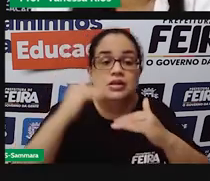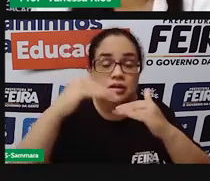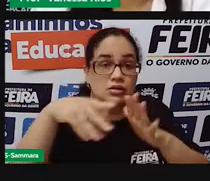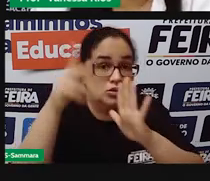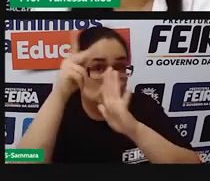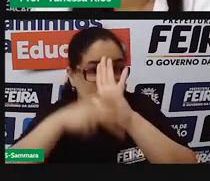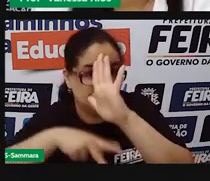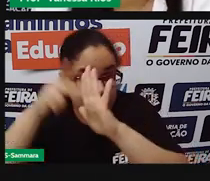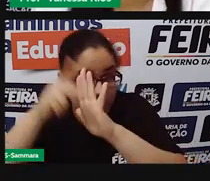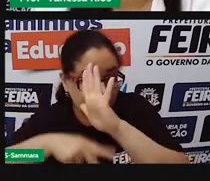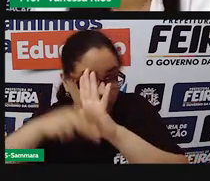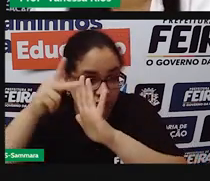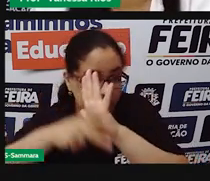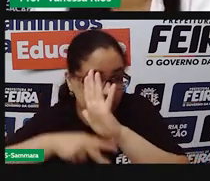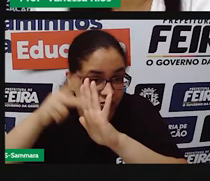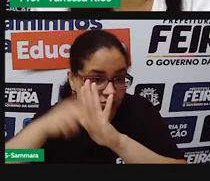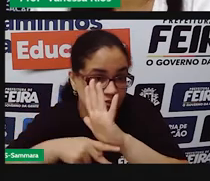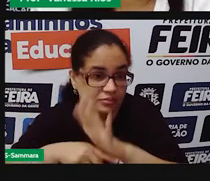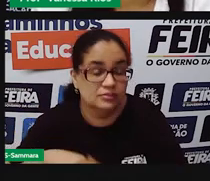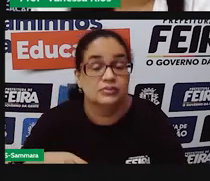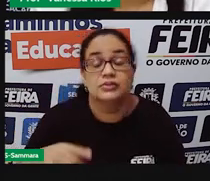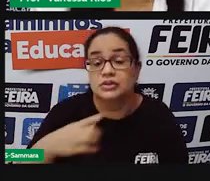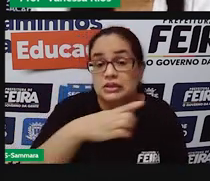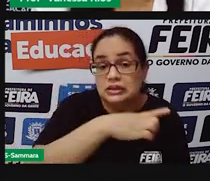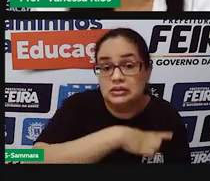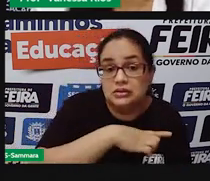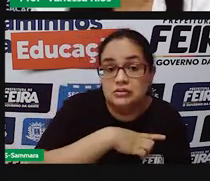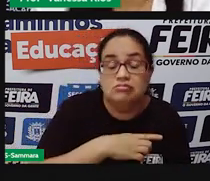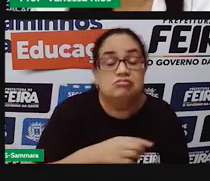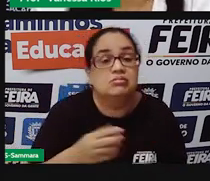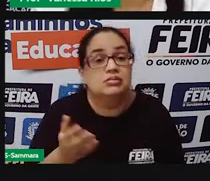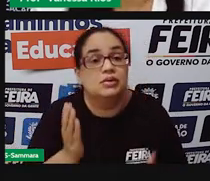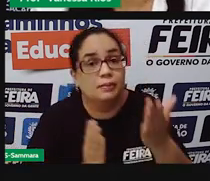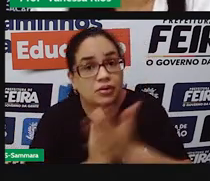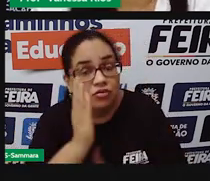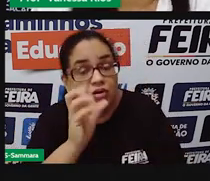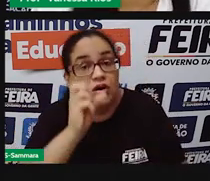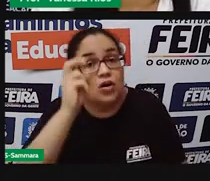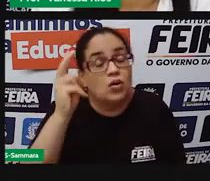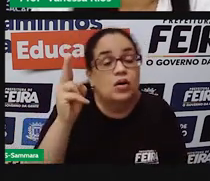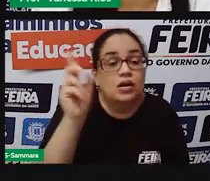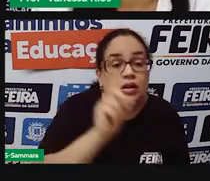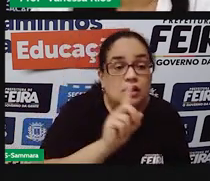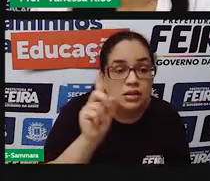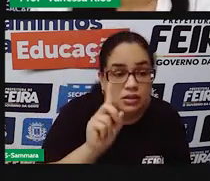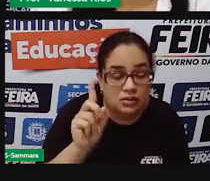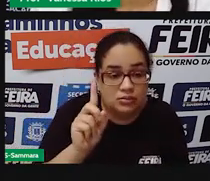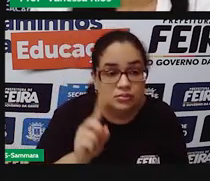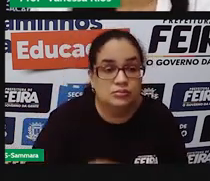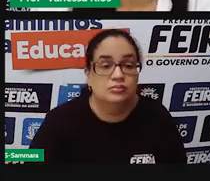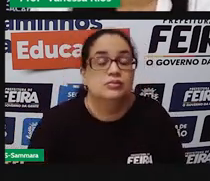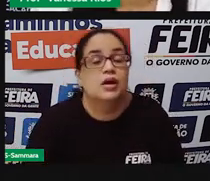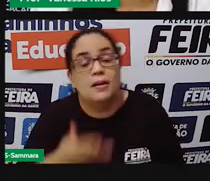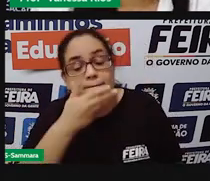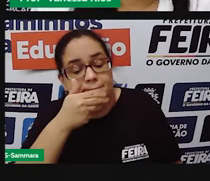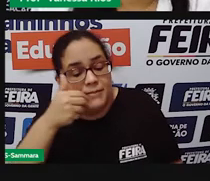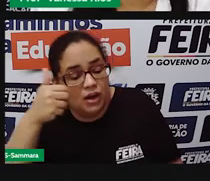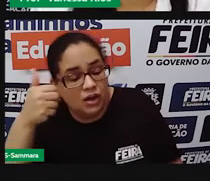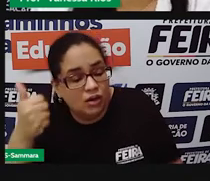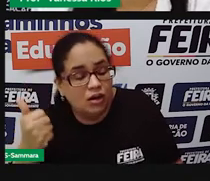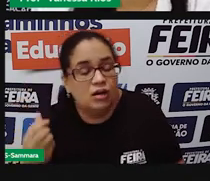projetos, vai colocar esses projetos para funcionar em função de melhorar as condições de vida da